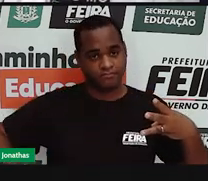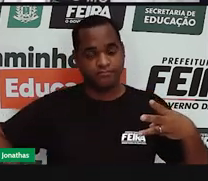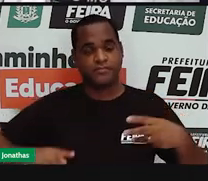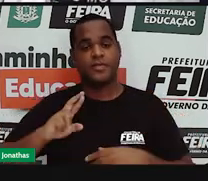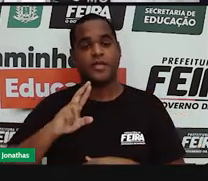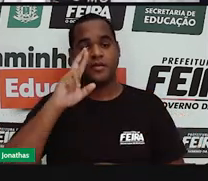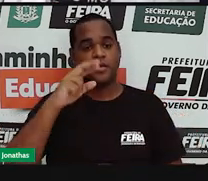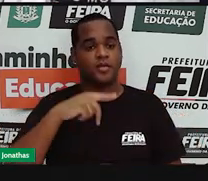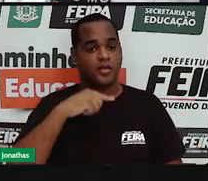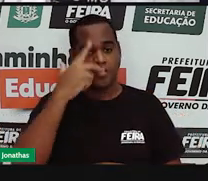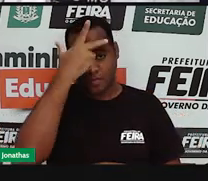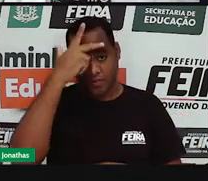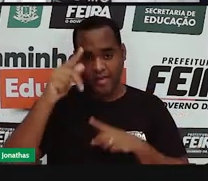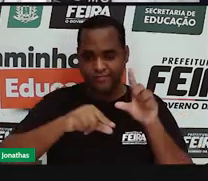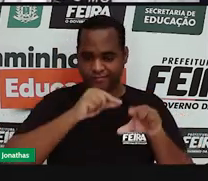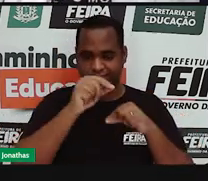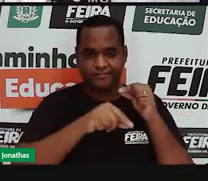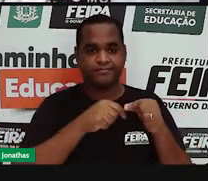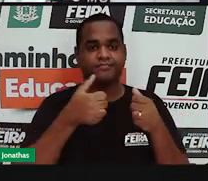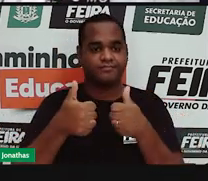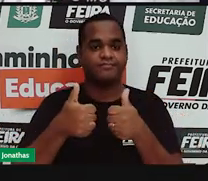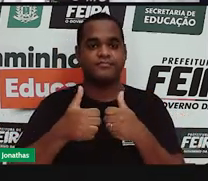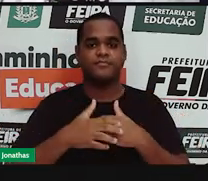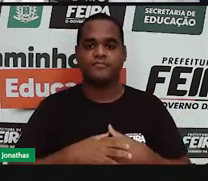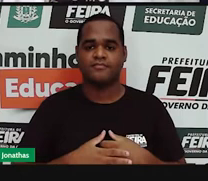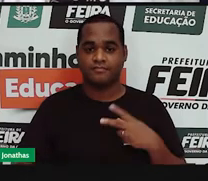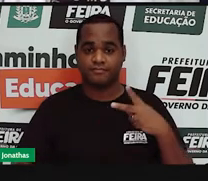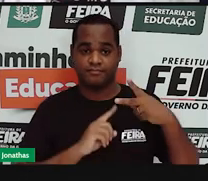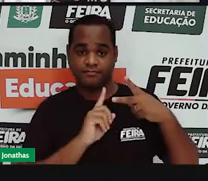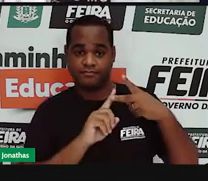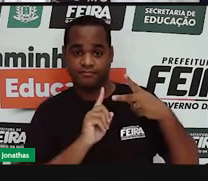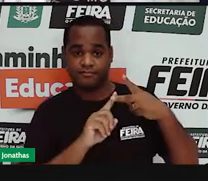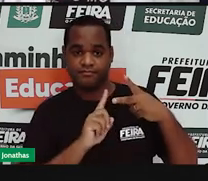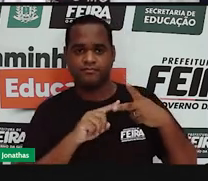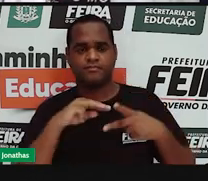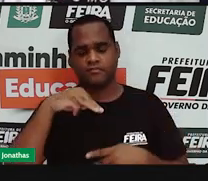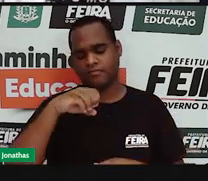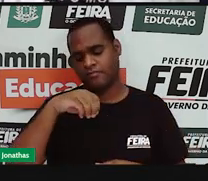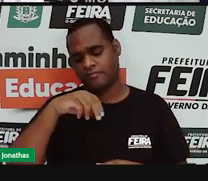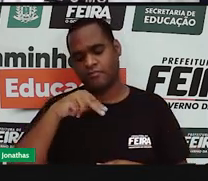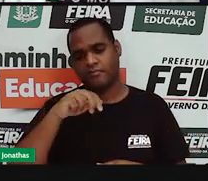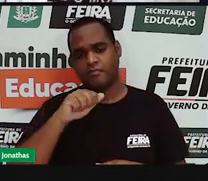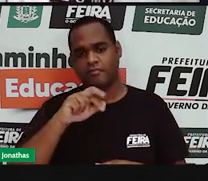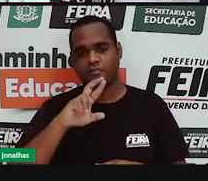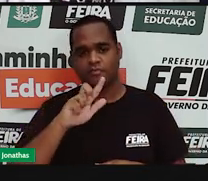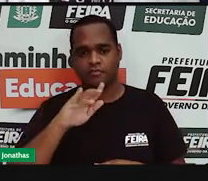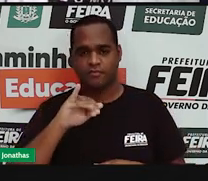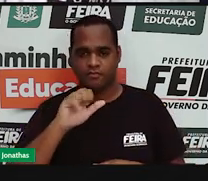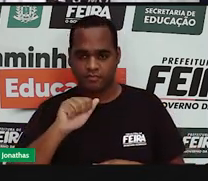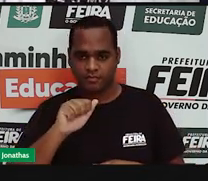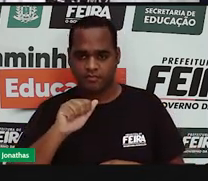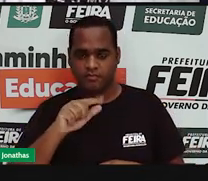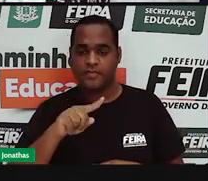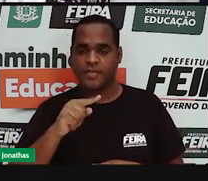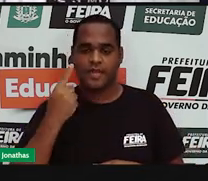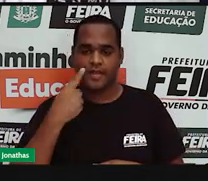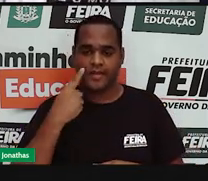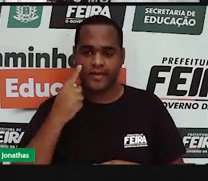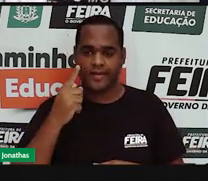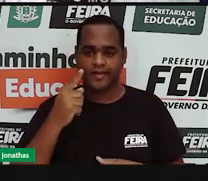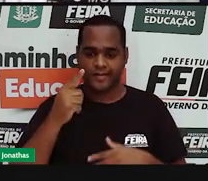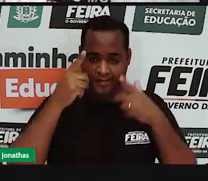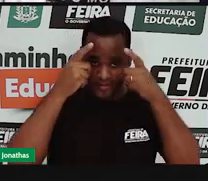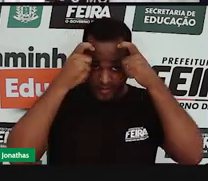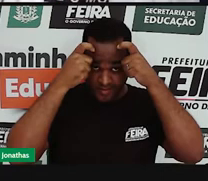pelo povo. Bem, monarquia, que é o regime que vigorou durante o